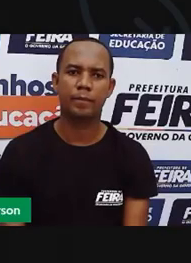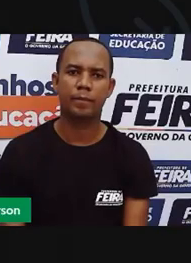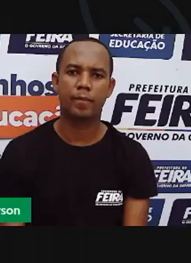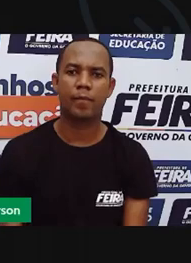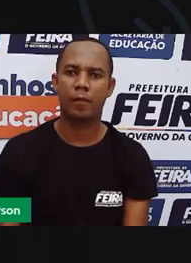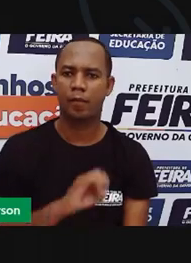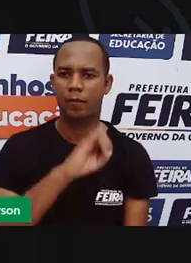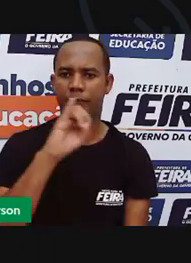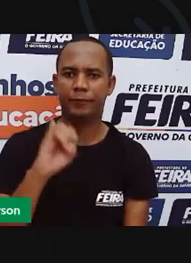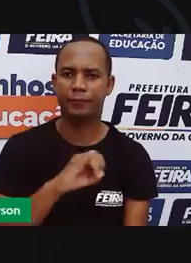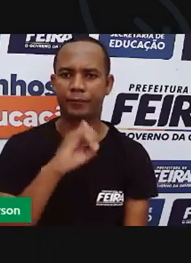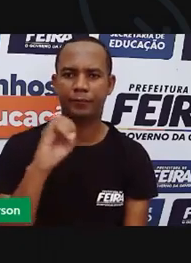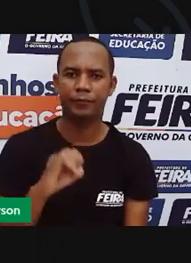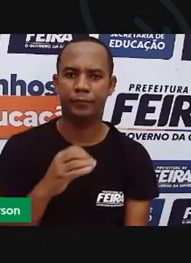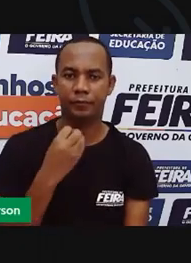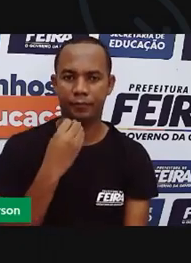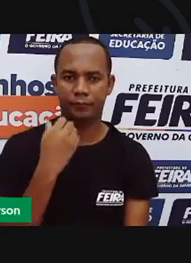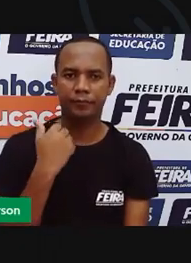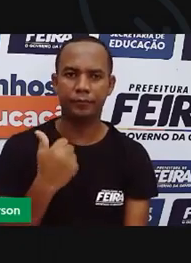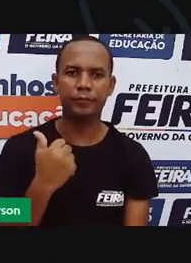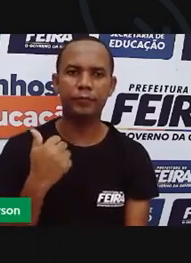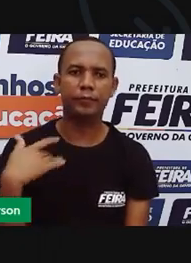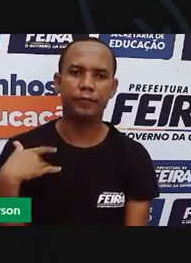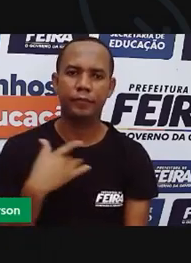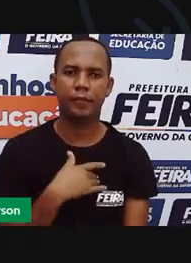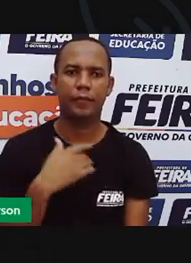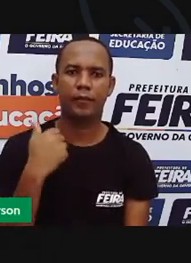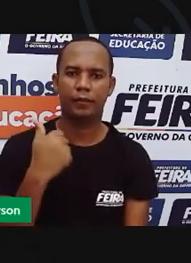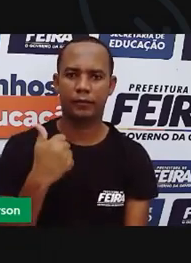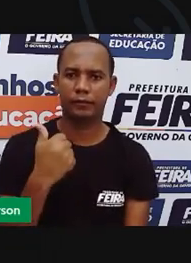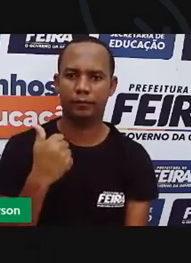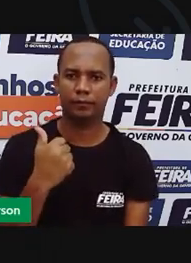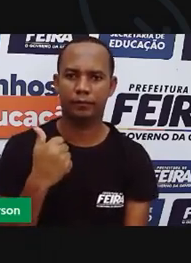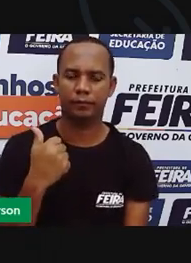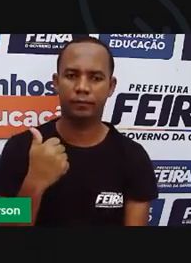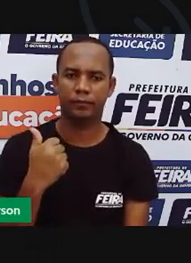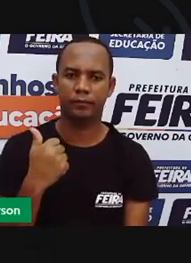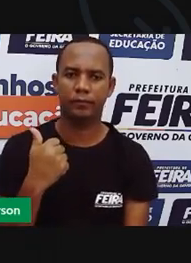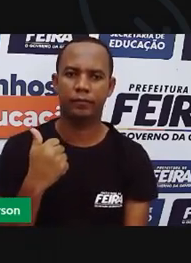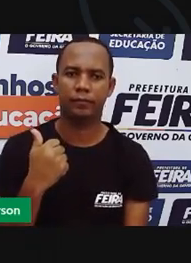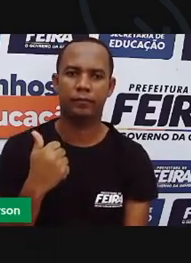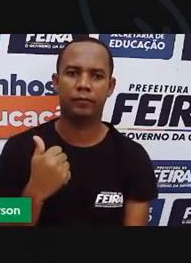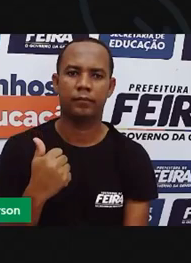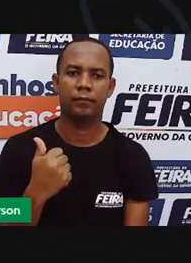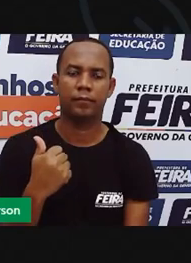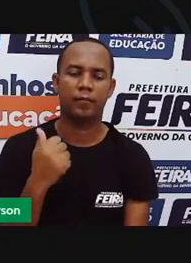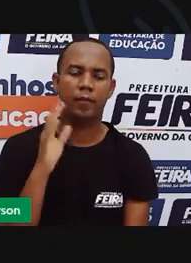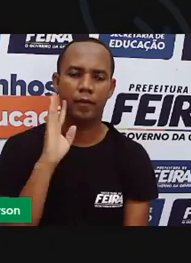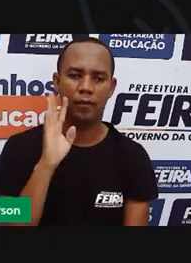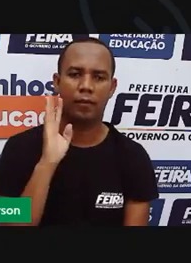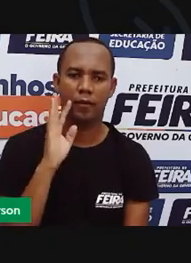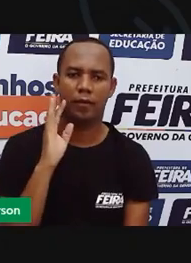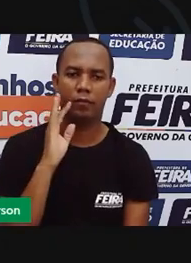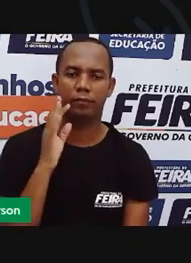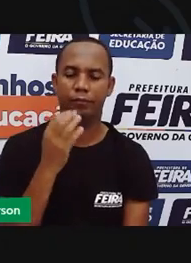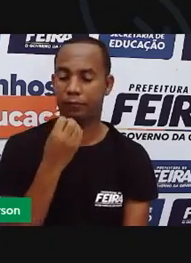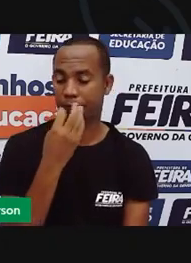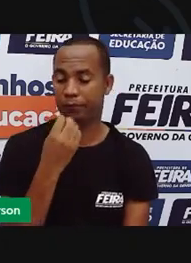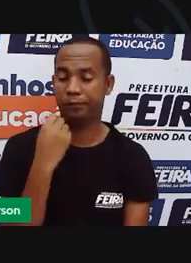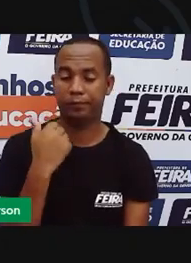Oi, turma! Tudo bem com vocês? Como vocês estão? Ai, que legal saber que vocês estão bem.